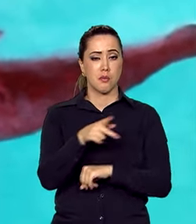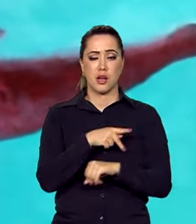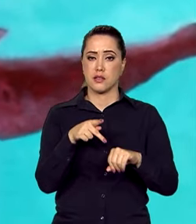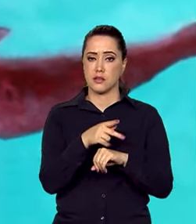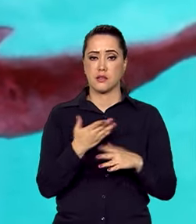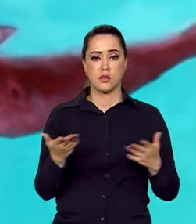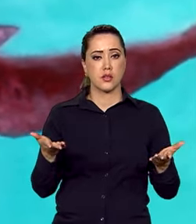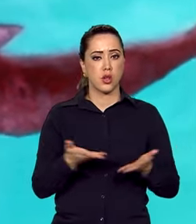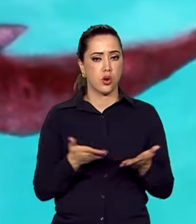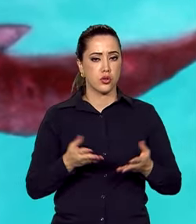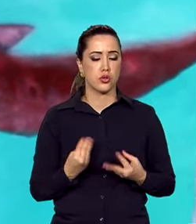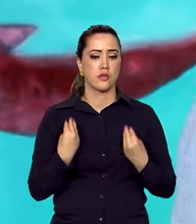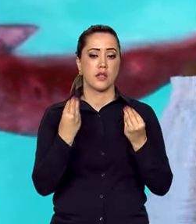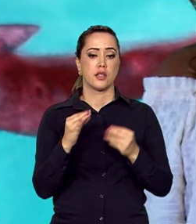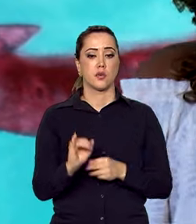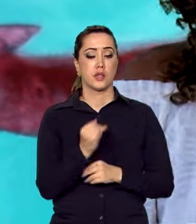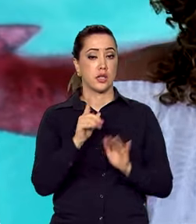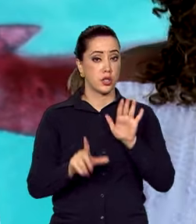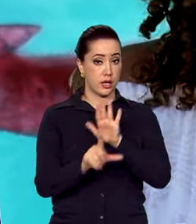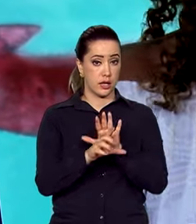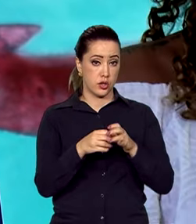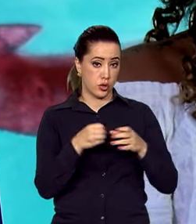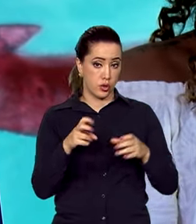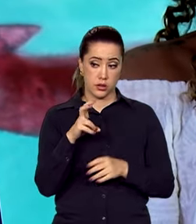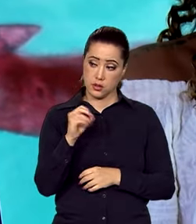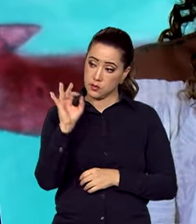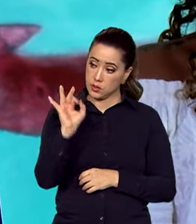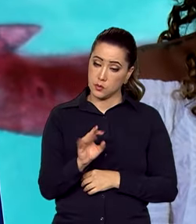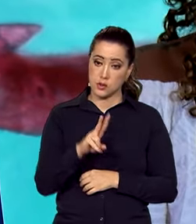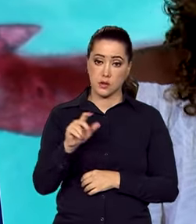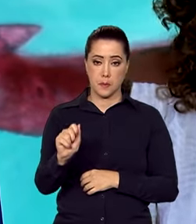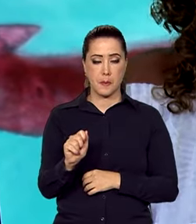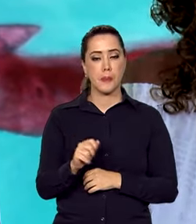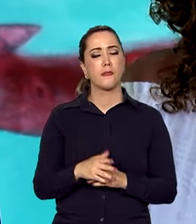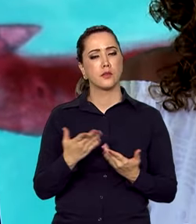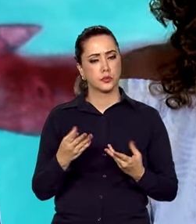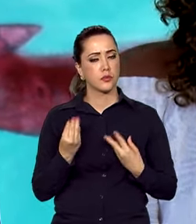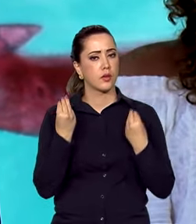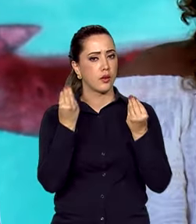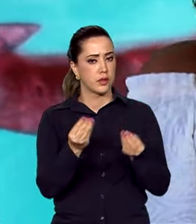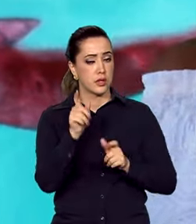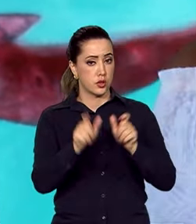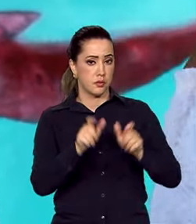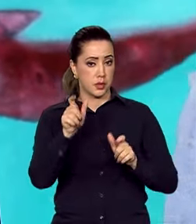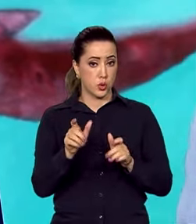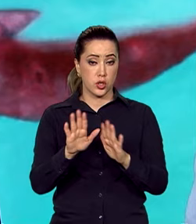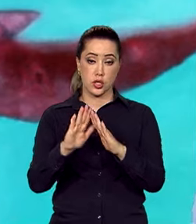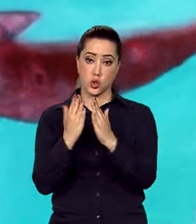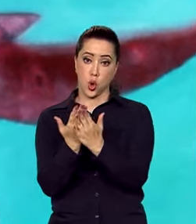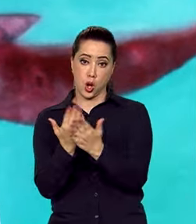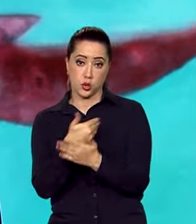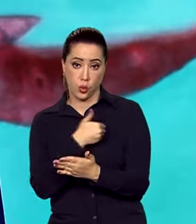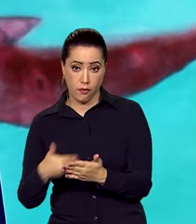que hoje dá oportunidade, através da lei de cotas, que 50% das vagas sejam de origem de pessoas de escola pública do